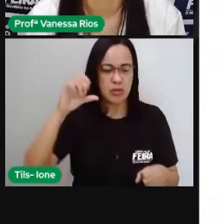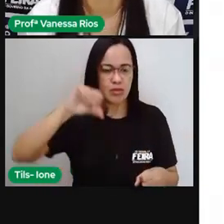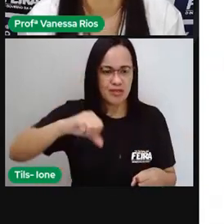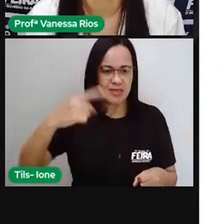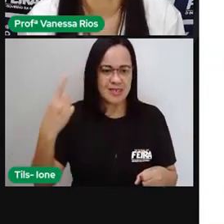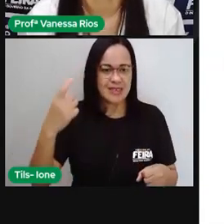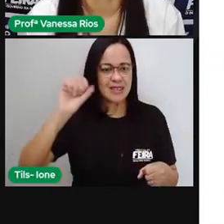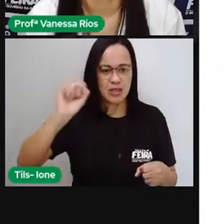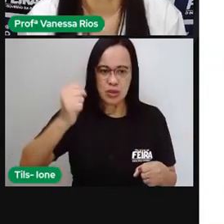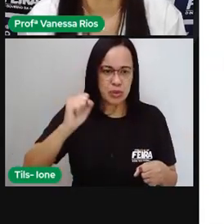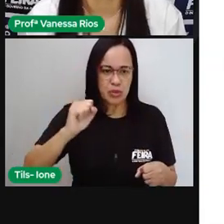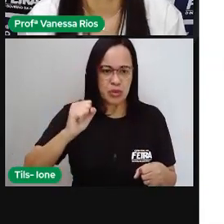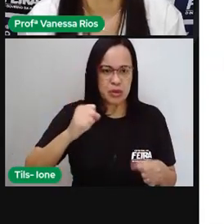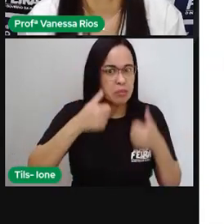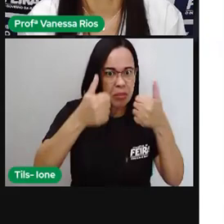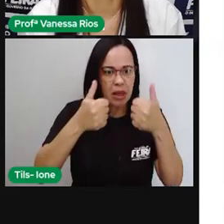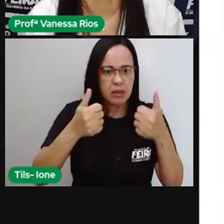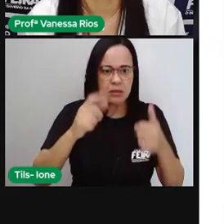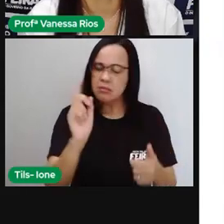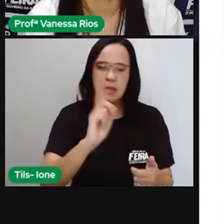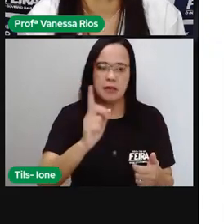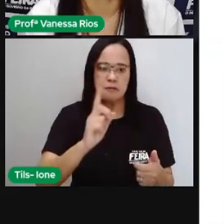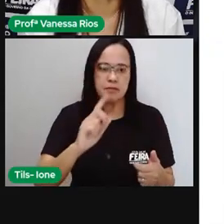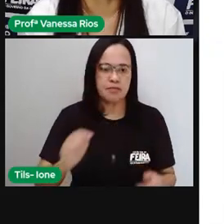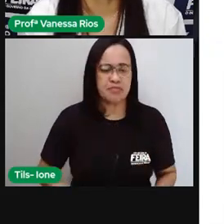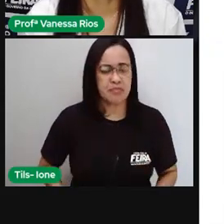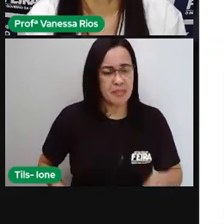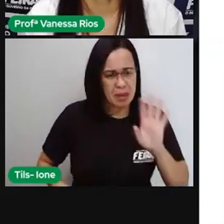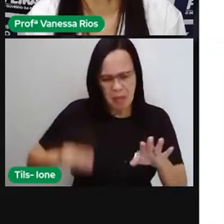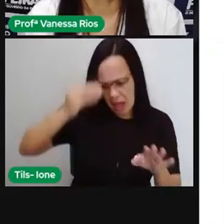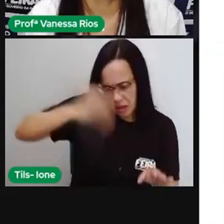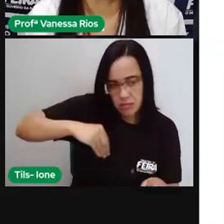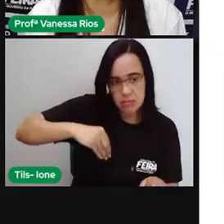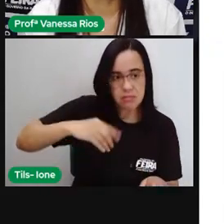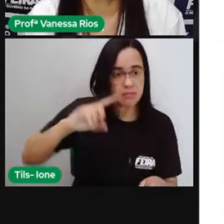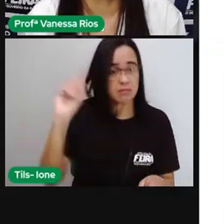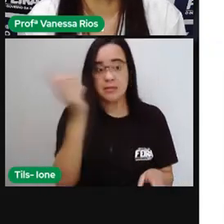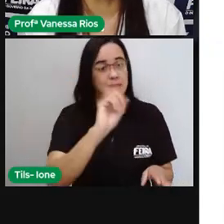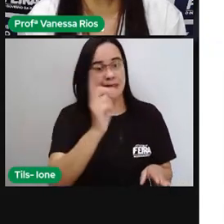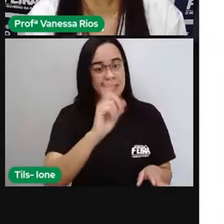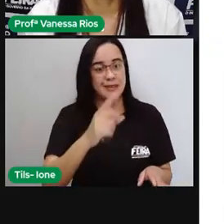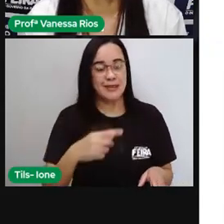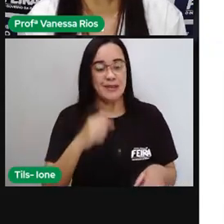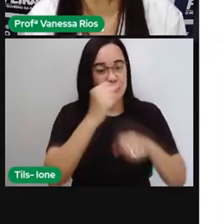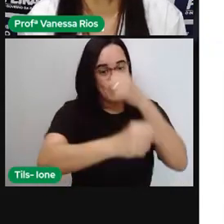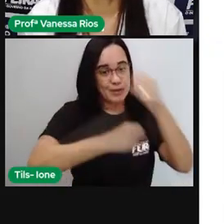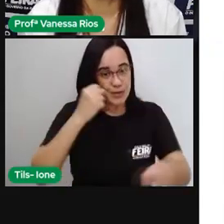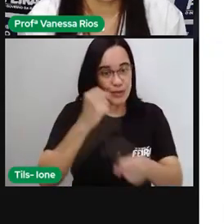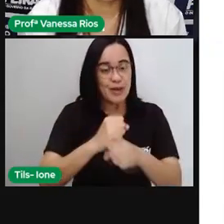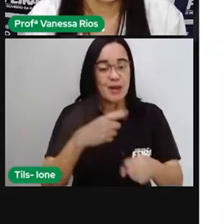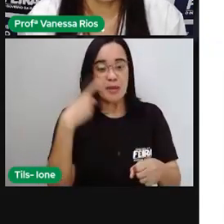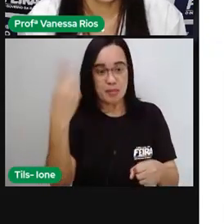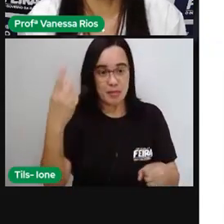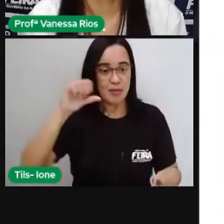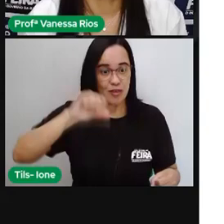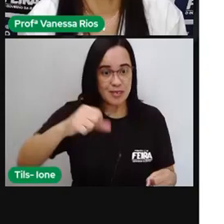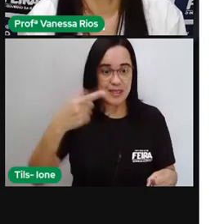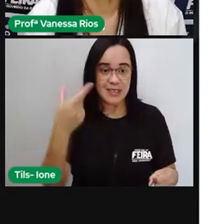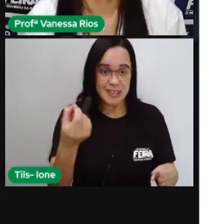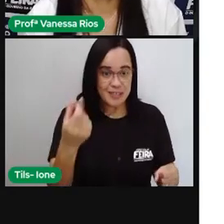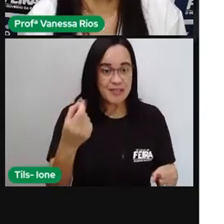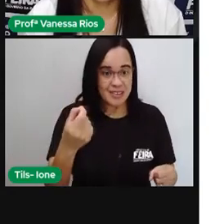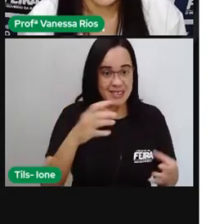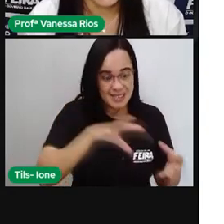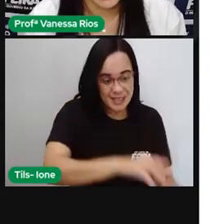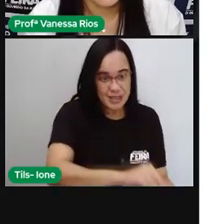sucesso. Mas aí ele não existiu. Em 1920, Miró conhece Paris e aí se